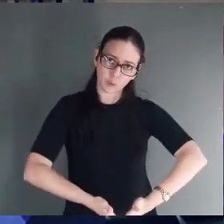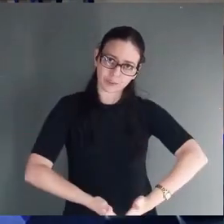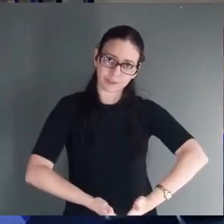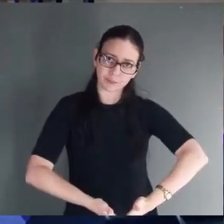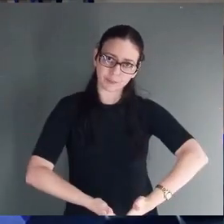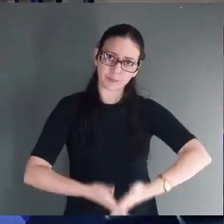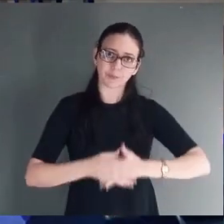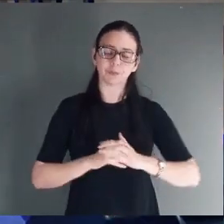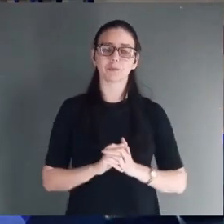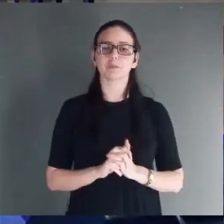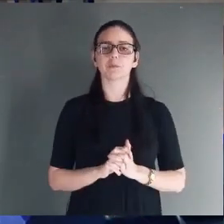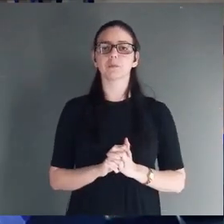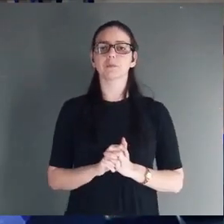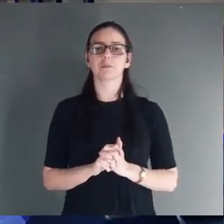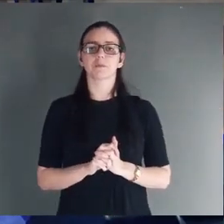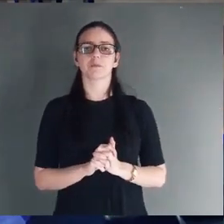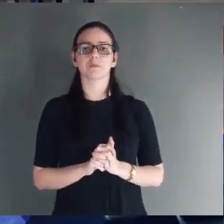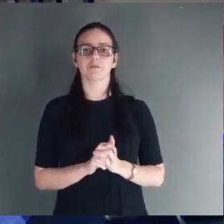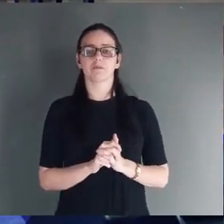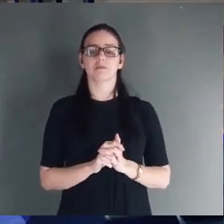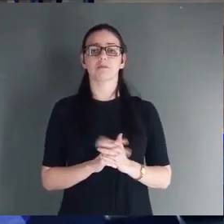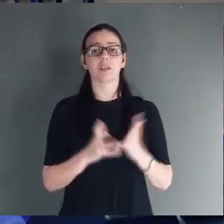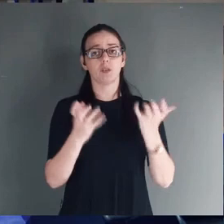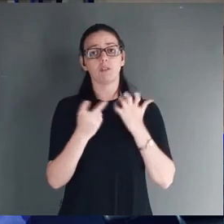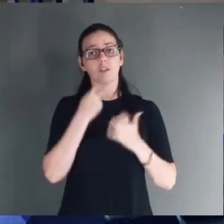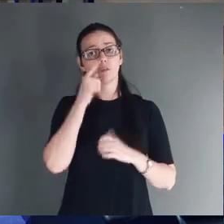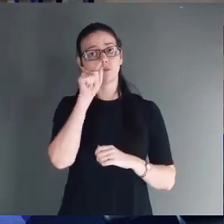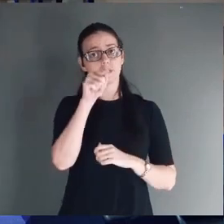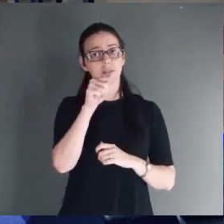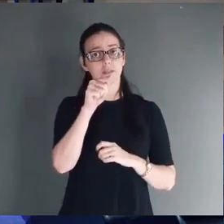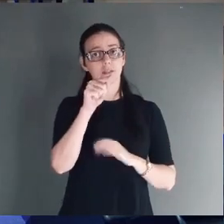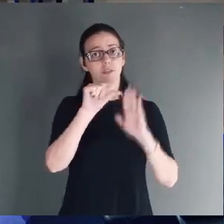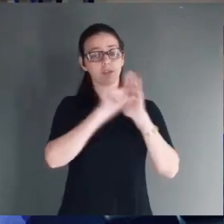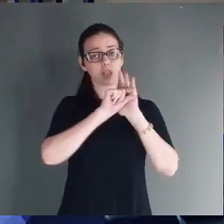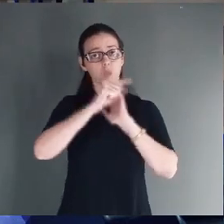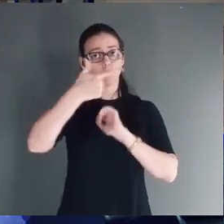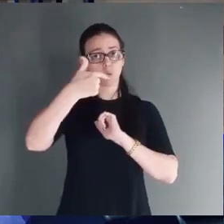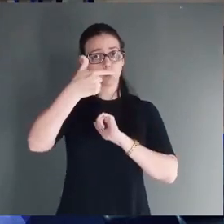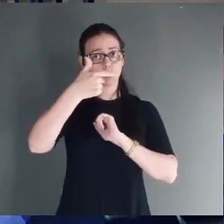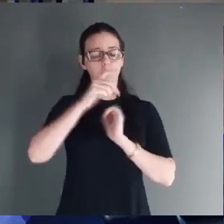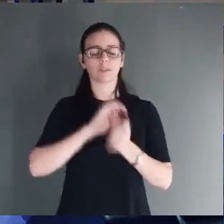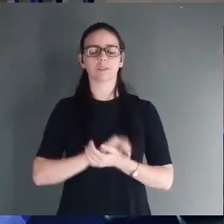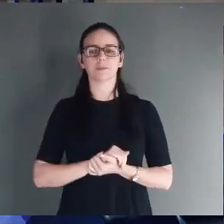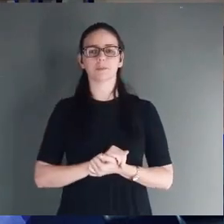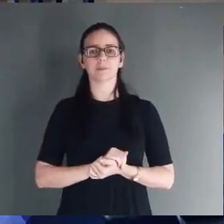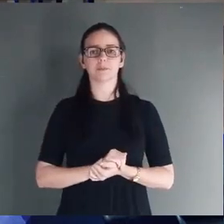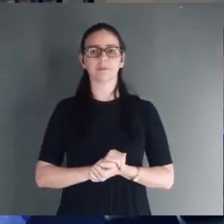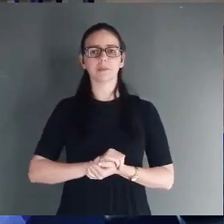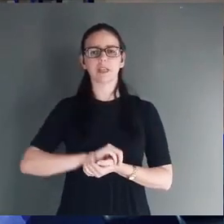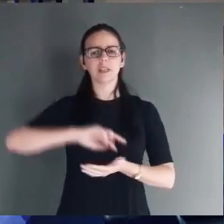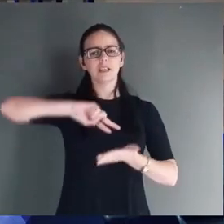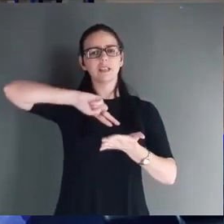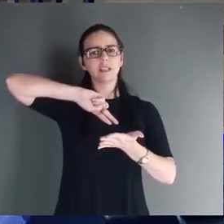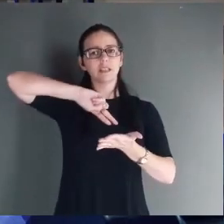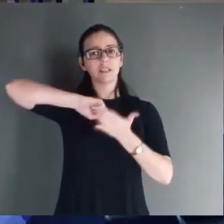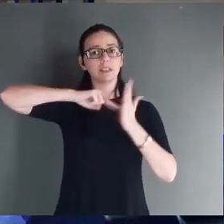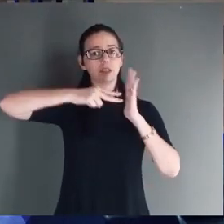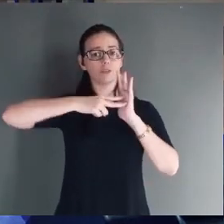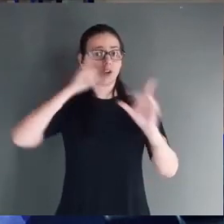Aqui que eu quero me ater com você, o verso 12. Isto servirá de sinal para vocês,